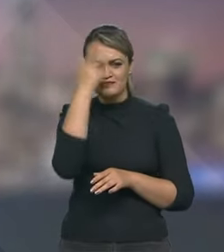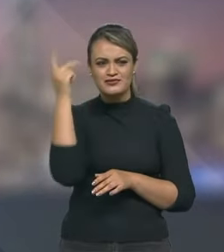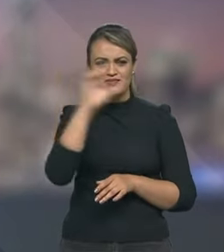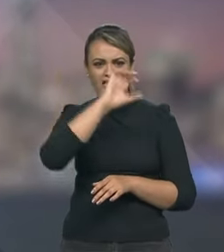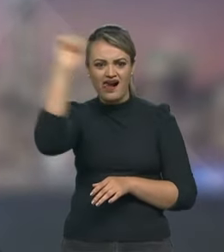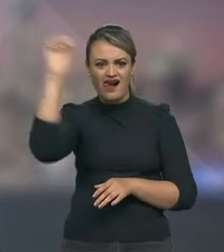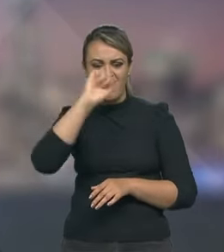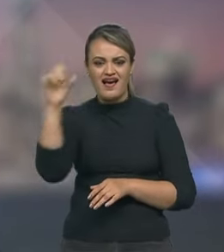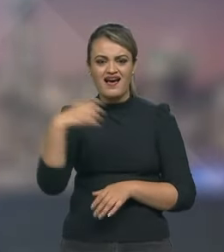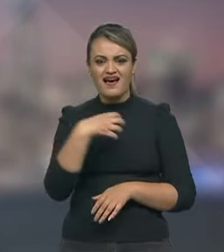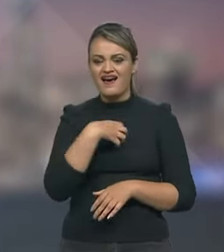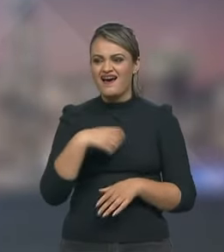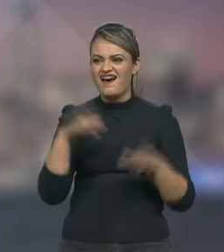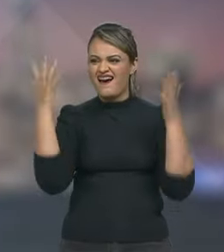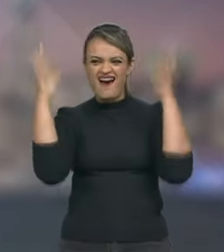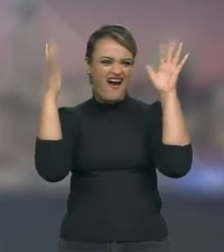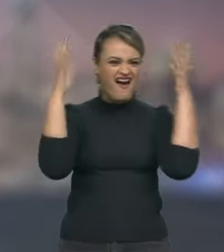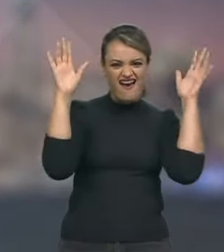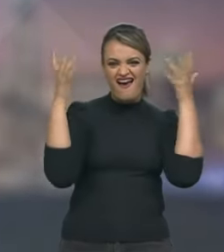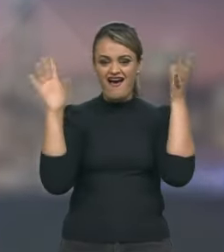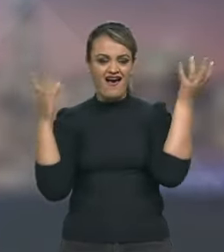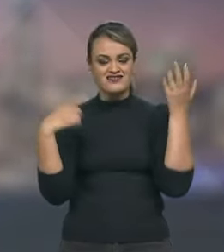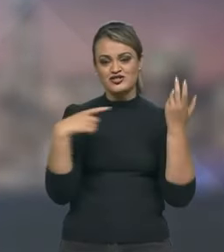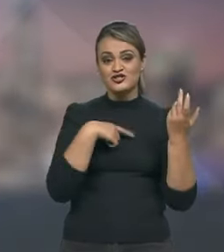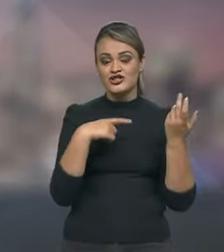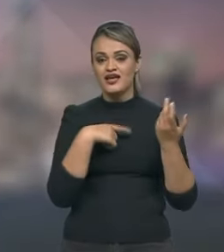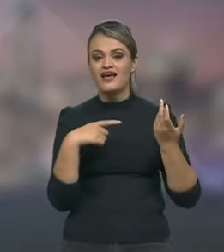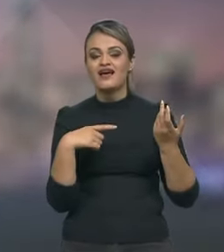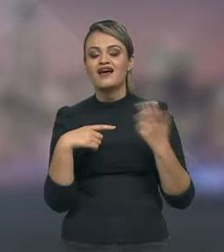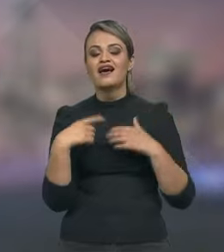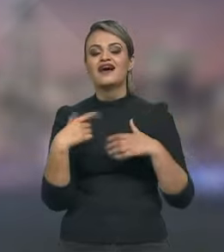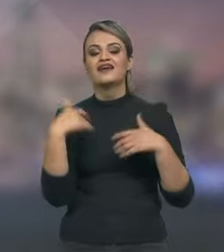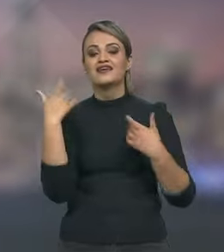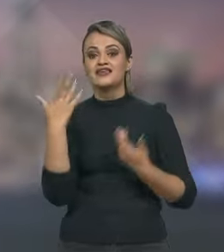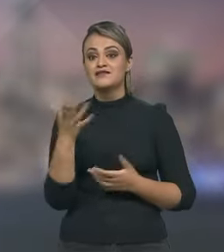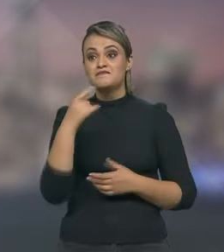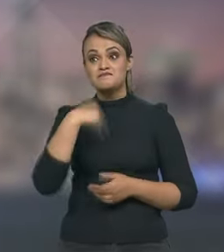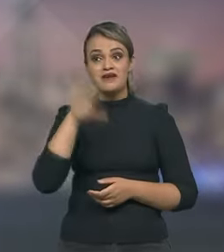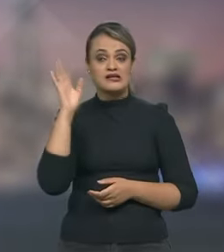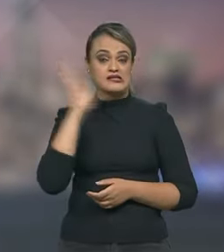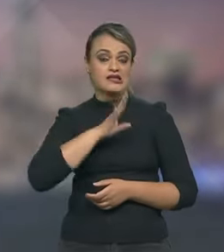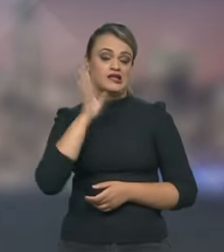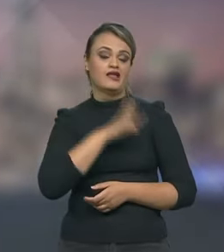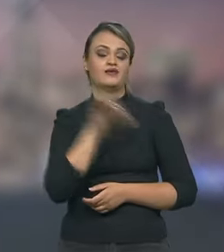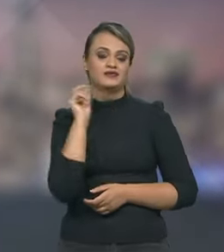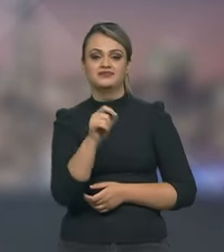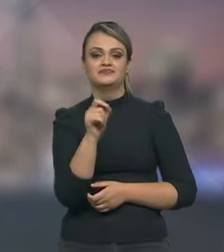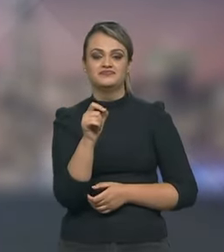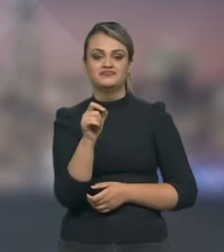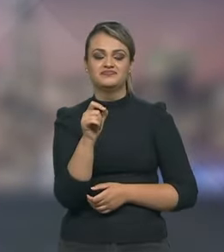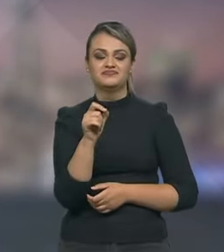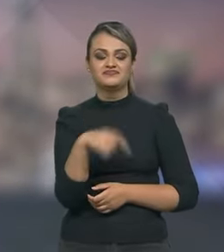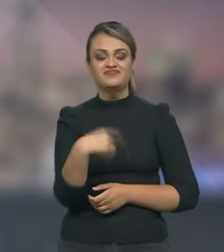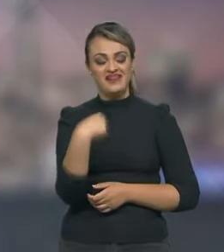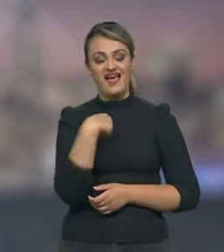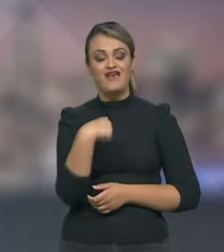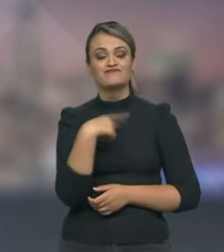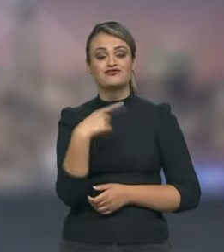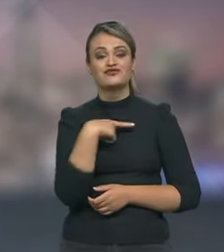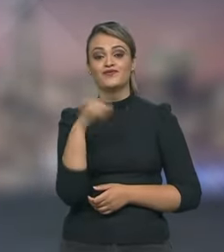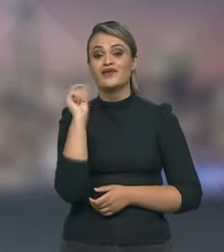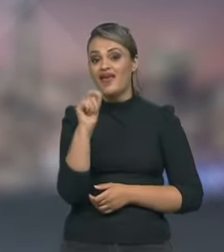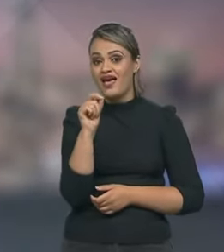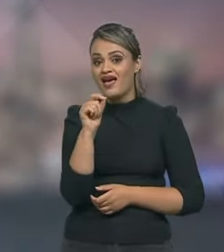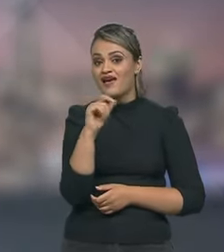pra nós com os campeonatos e o mais legal pra mim é que eu tive a oportunidade não